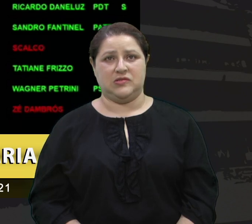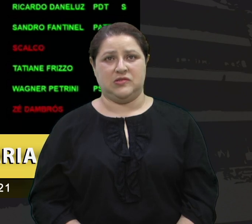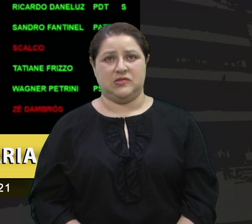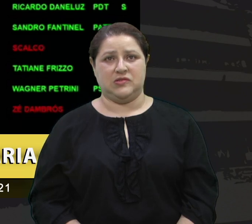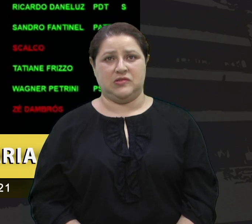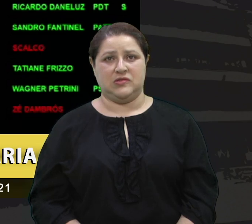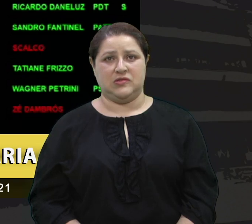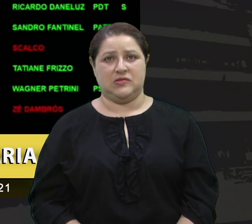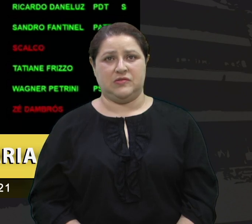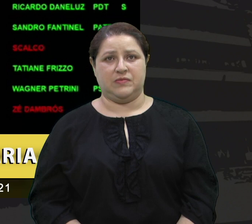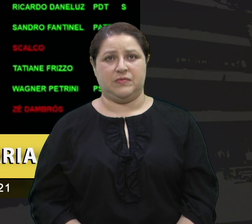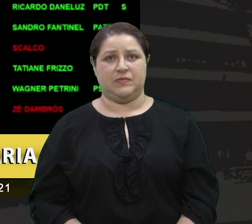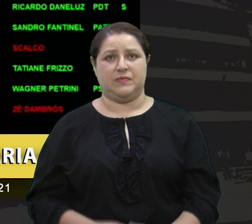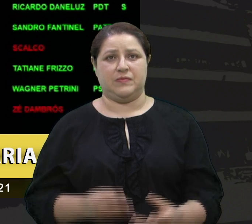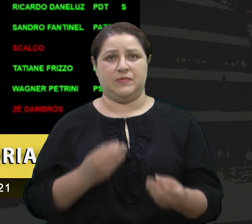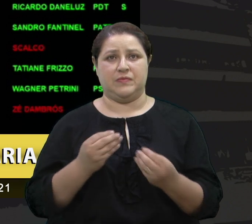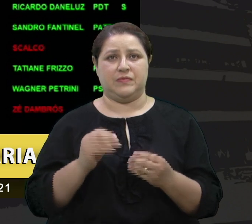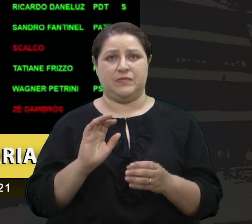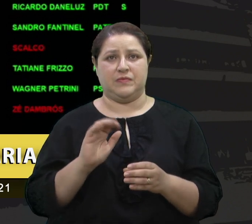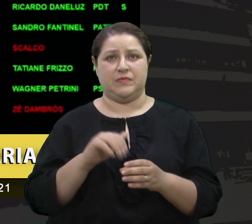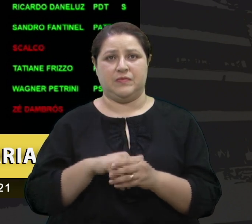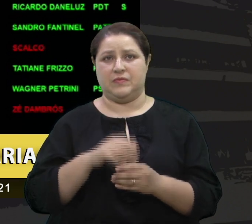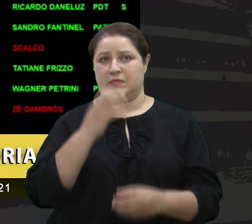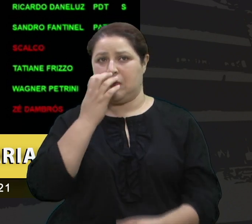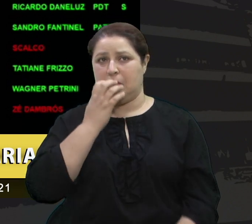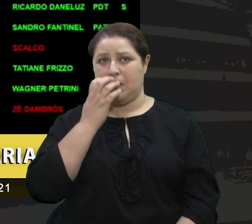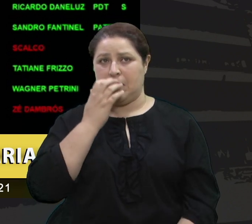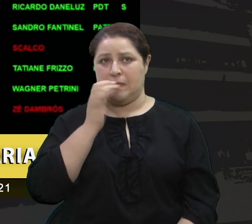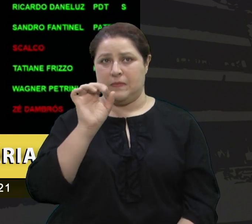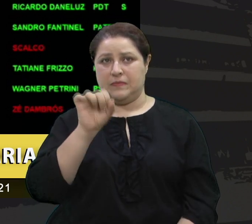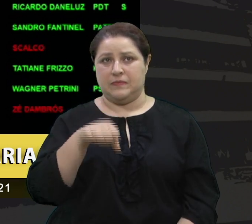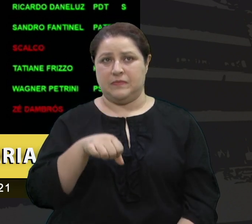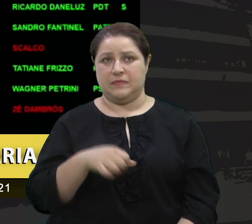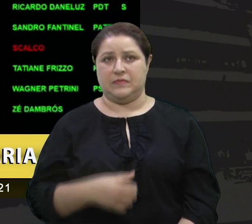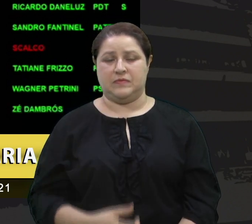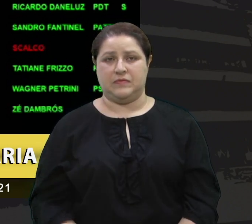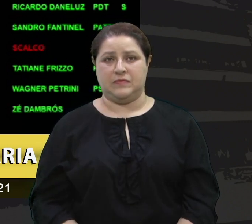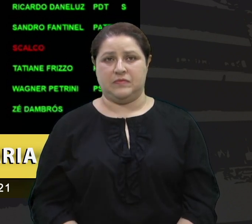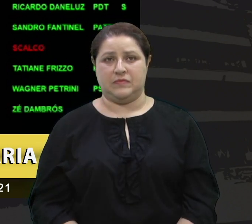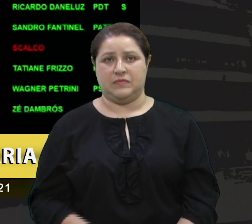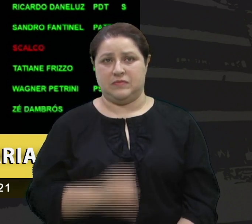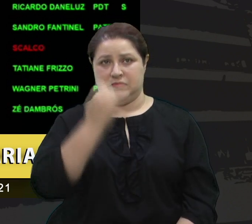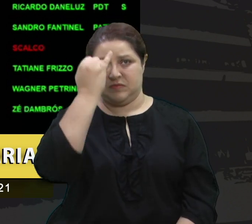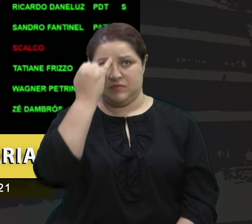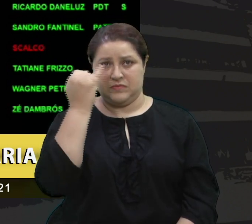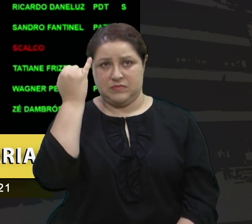Camiles, como vota? Vota sim. Zé D'Ambrós?